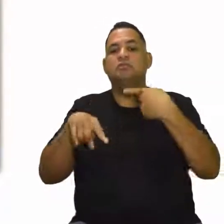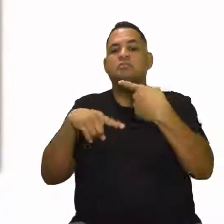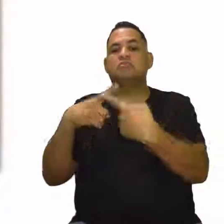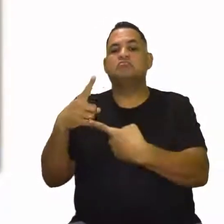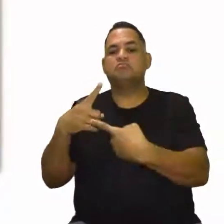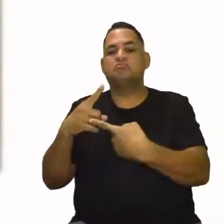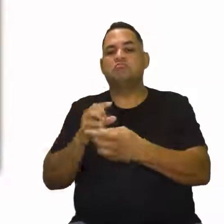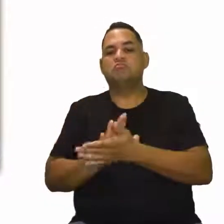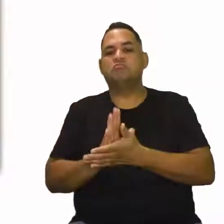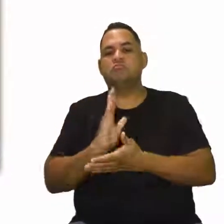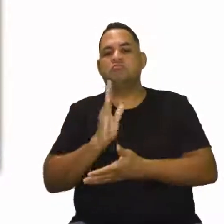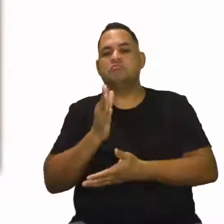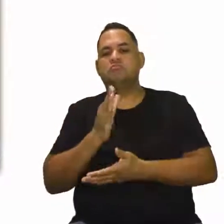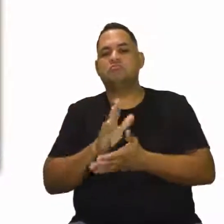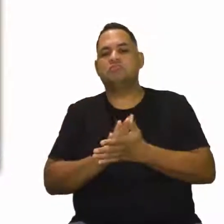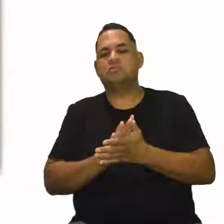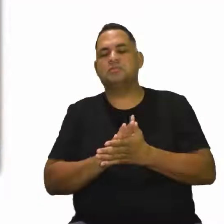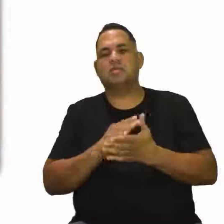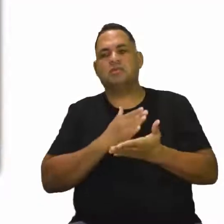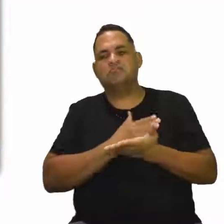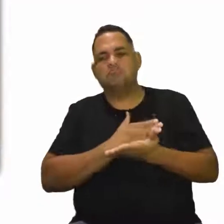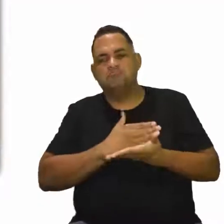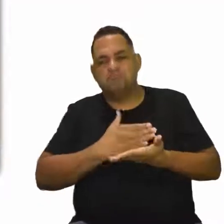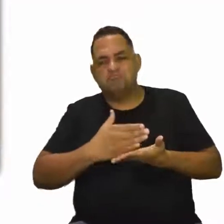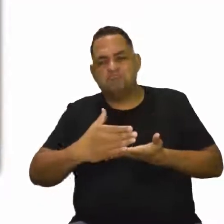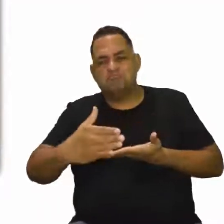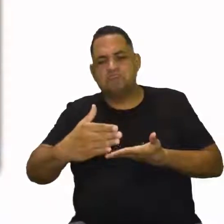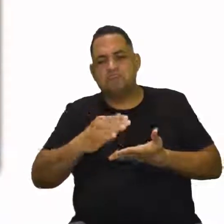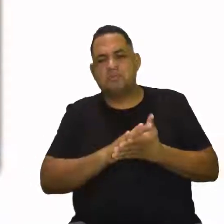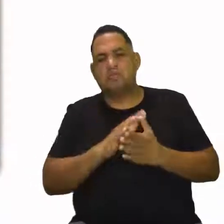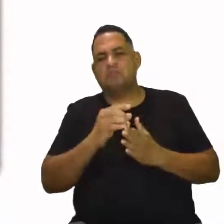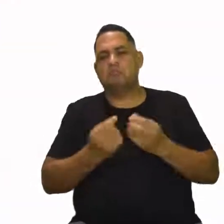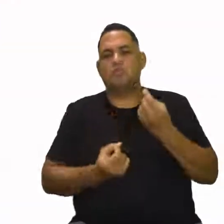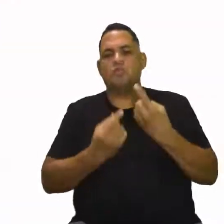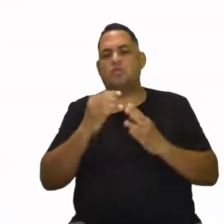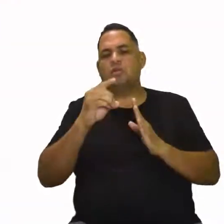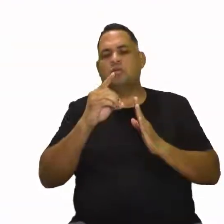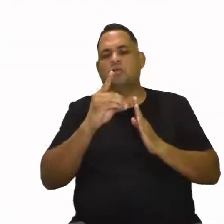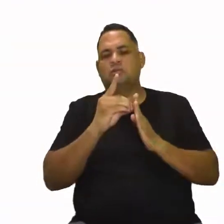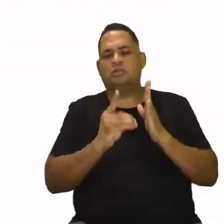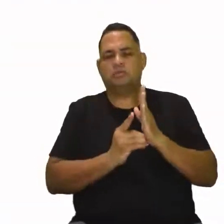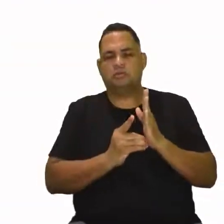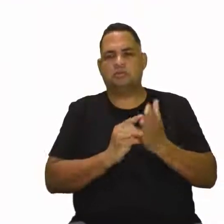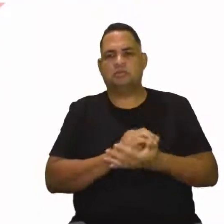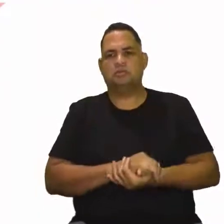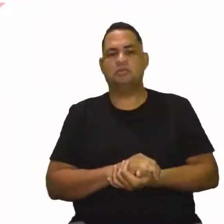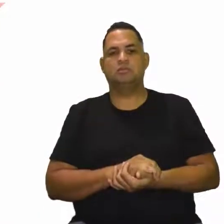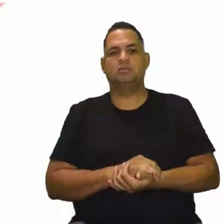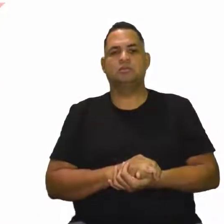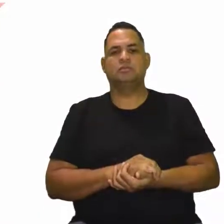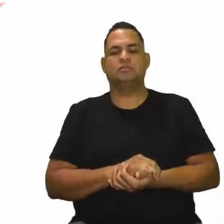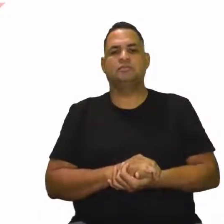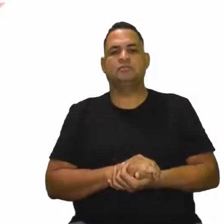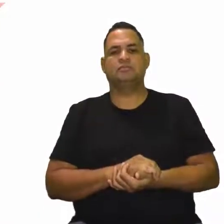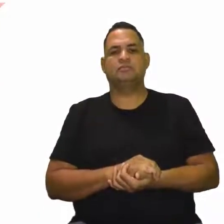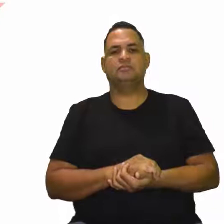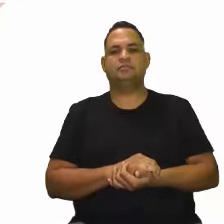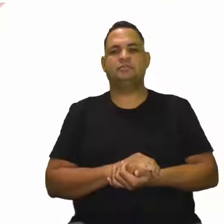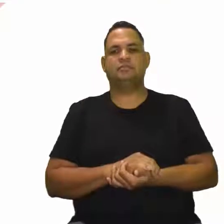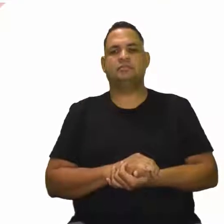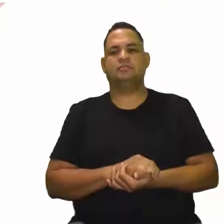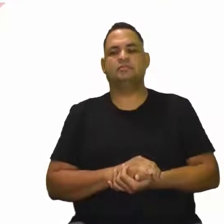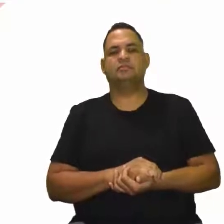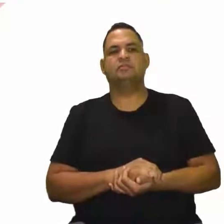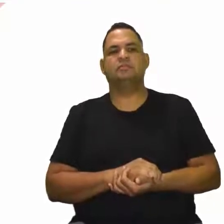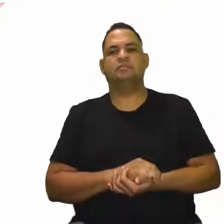já se passaram algumas décadas, né? Isso é interessante. E aí, agora a